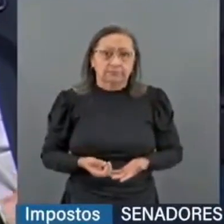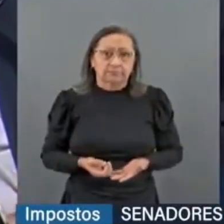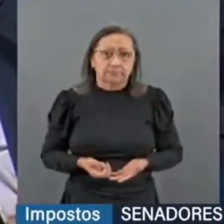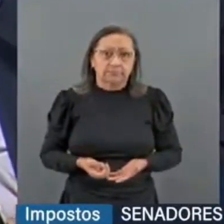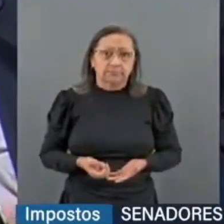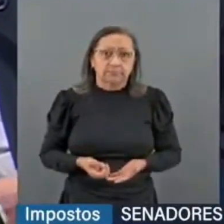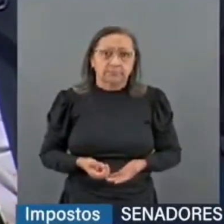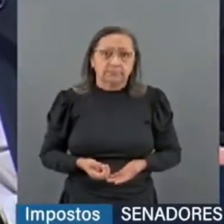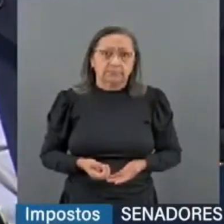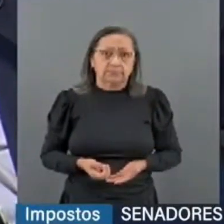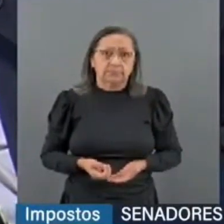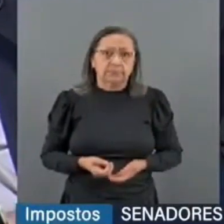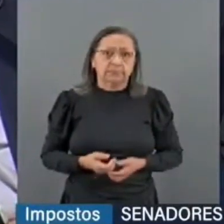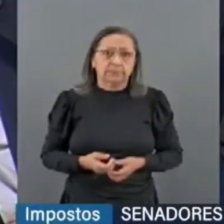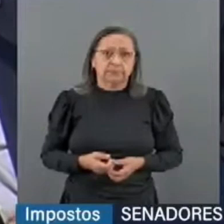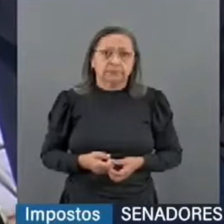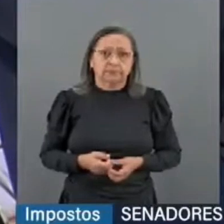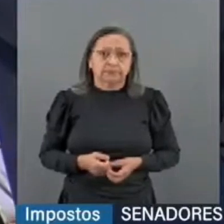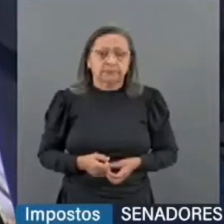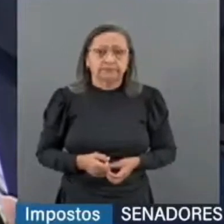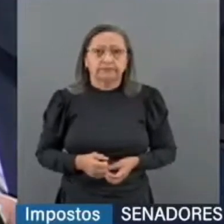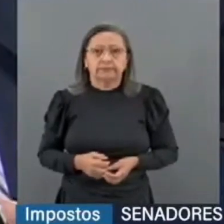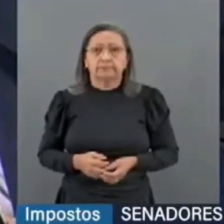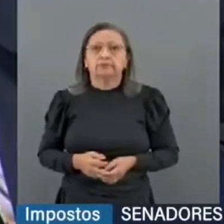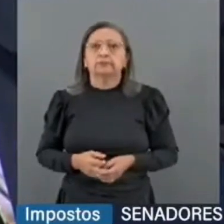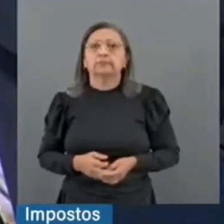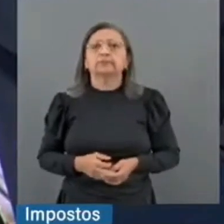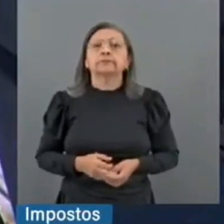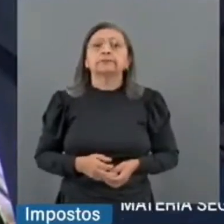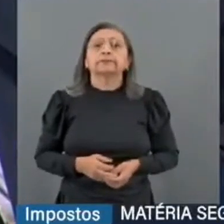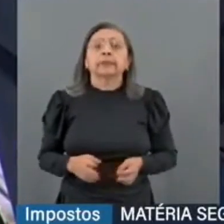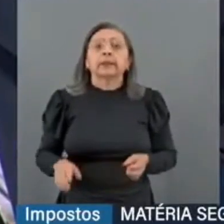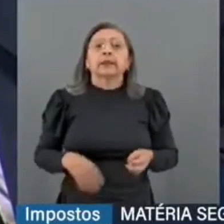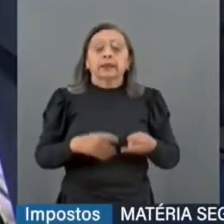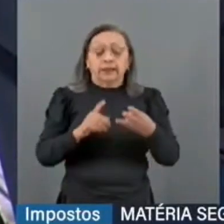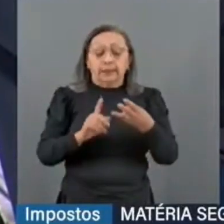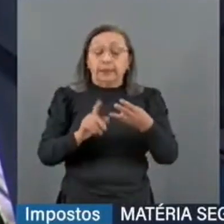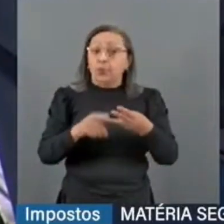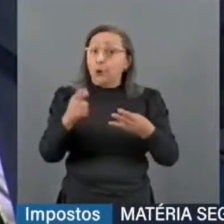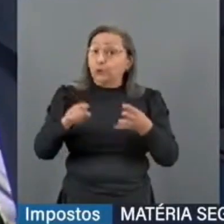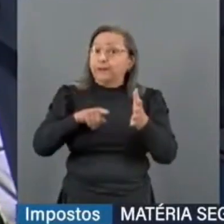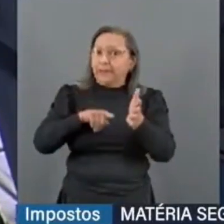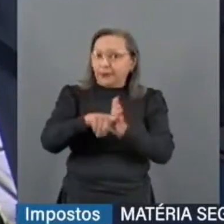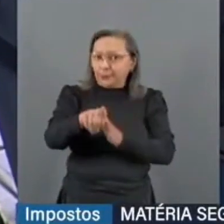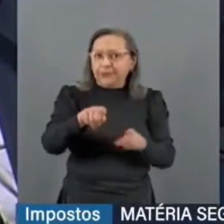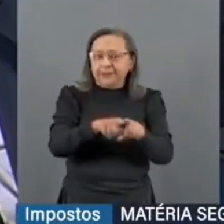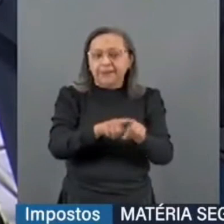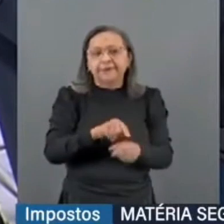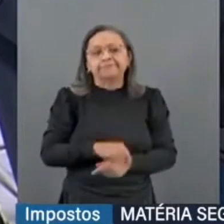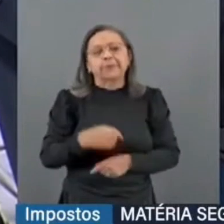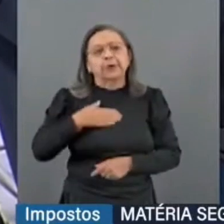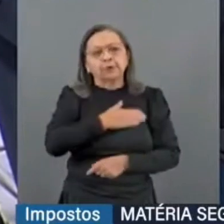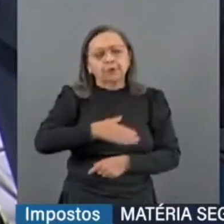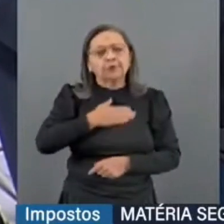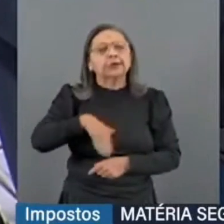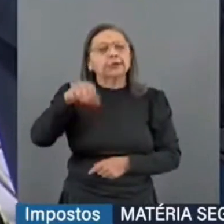após uma busca. Ainda uma outra indagação, a V. Exª, gostaria